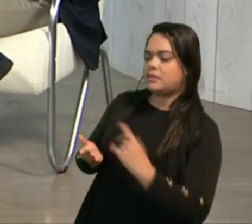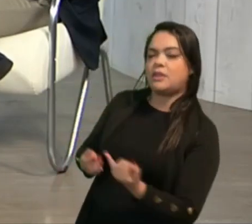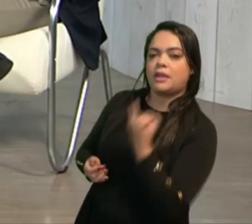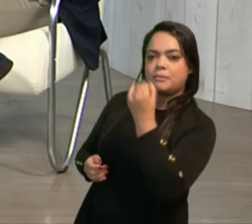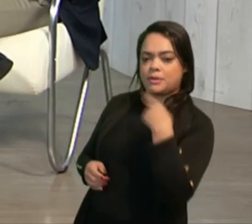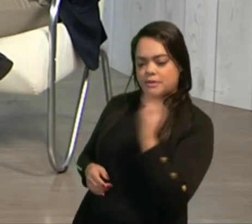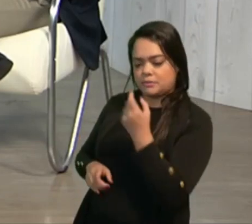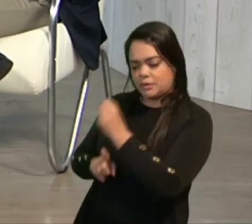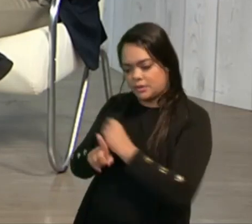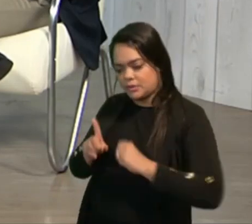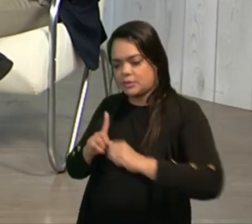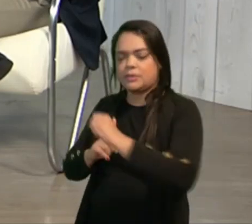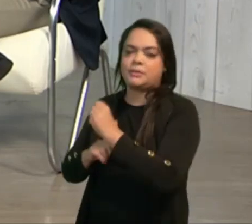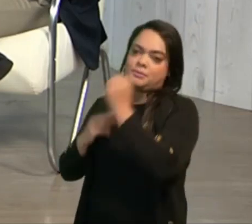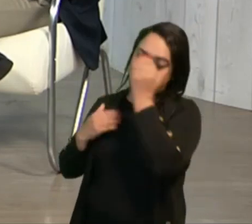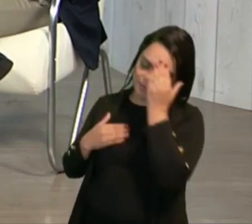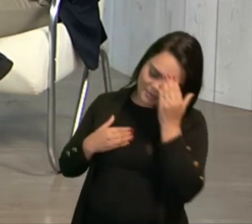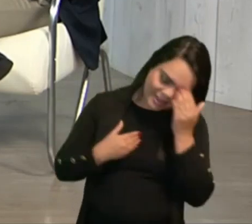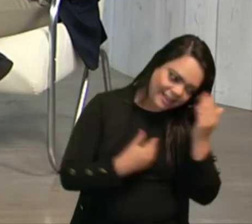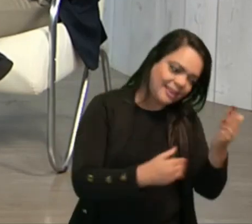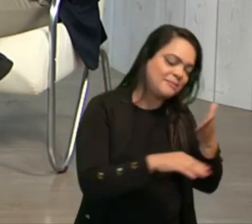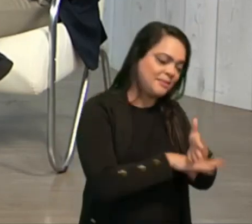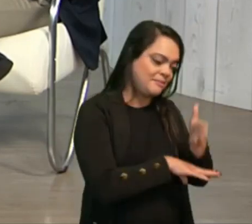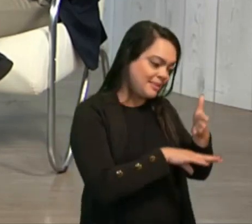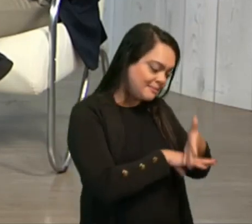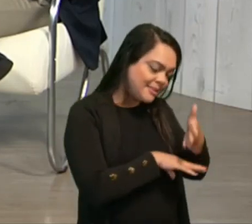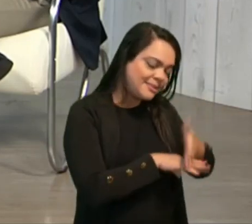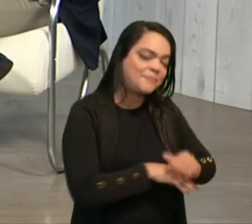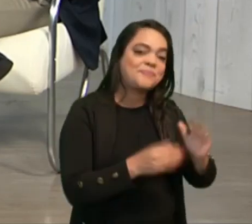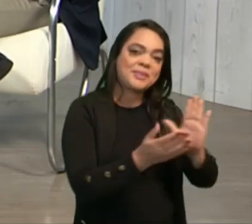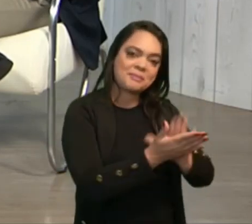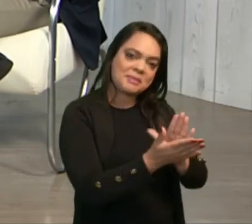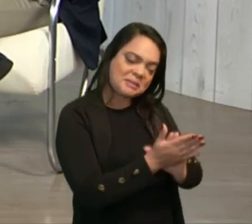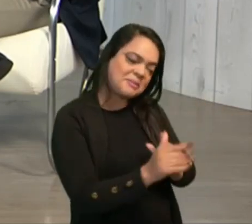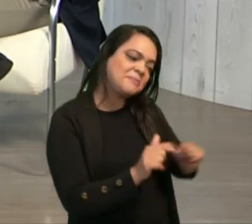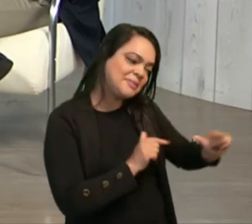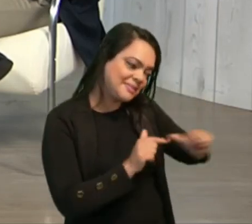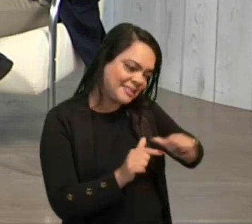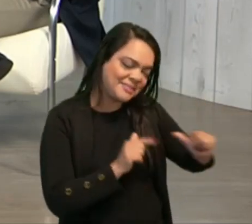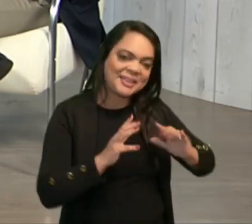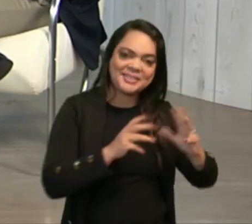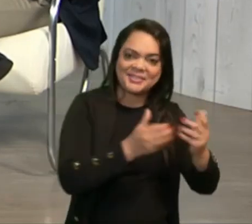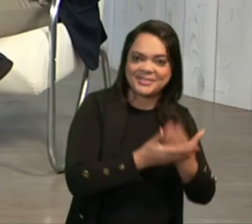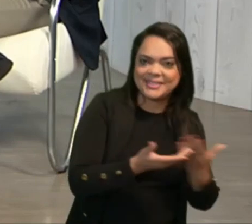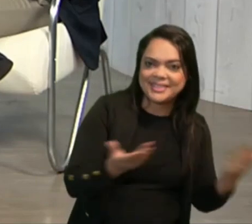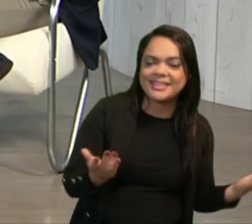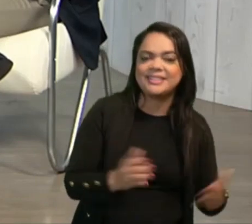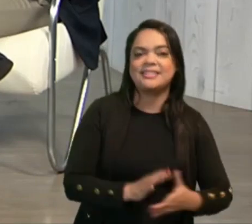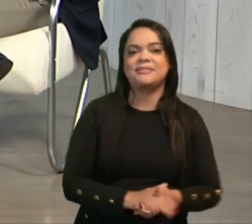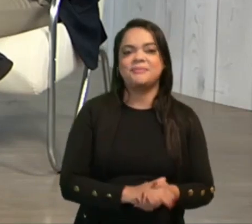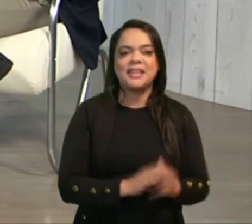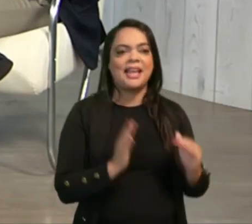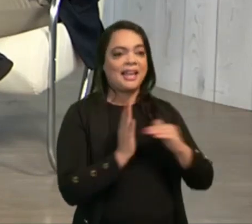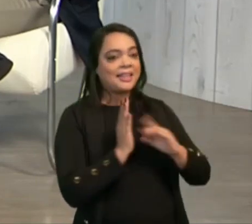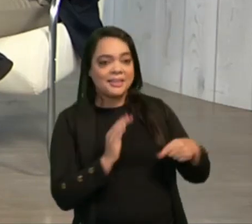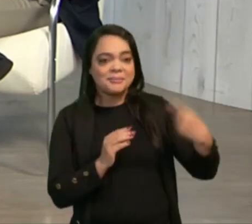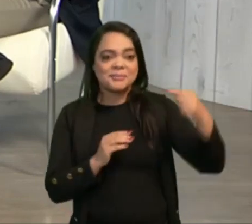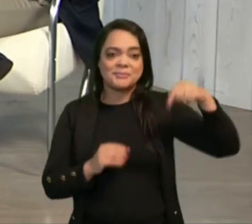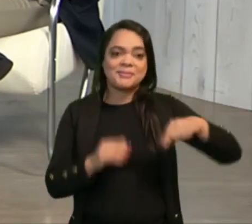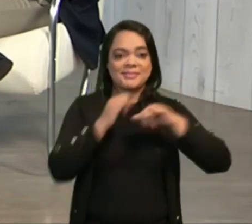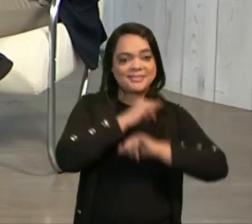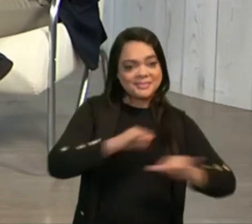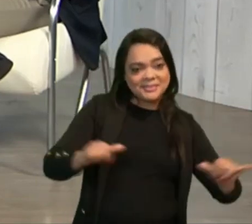sociedade. Exatamente. Muito obrigada pela participação. Parabéns pela iniciativa de todos vocês e até a próxima aqui no